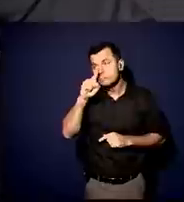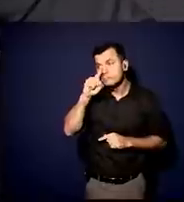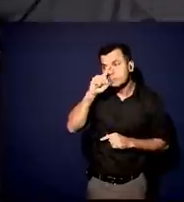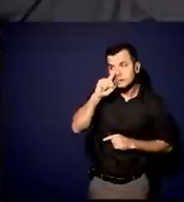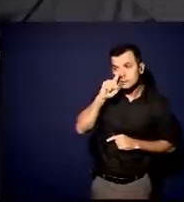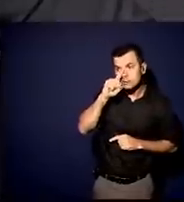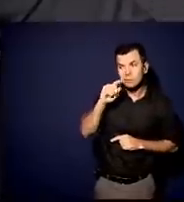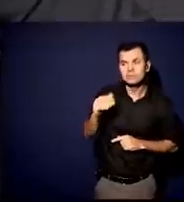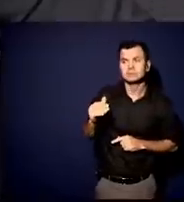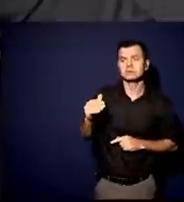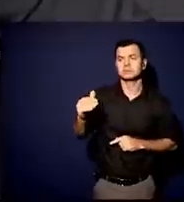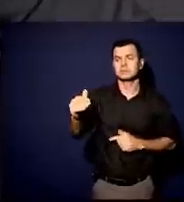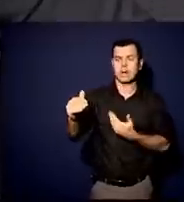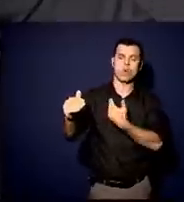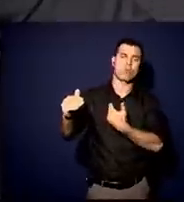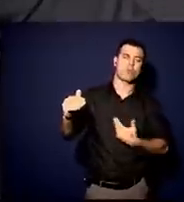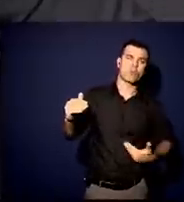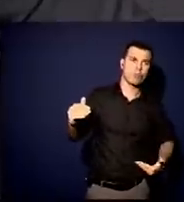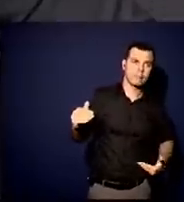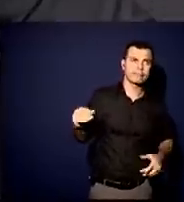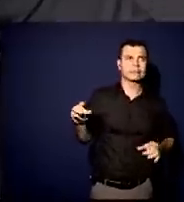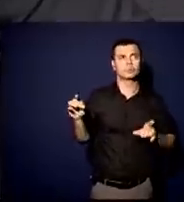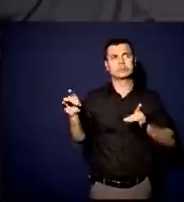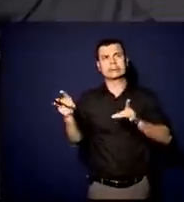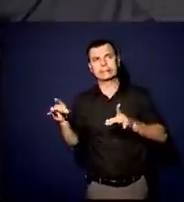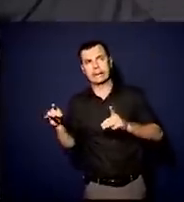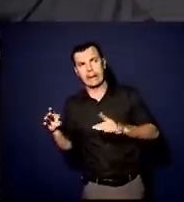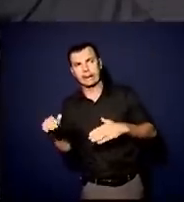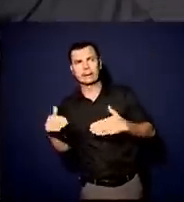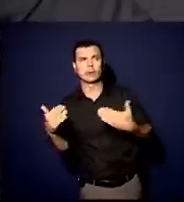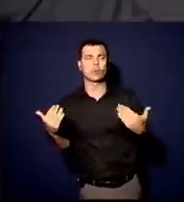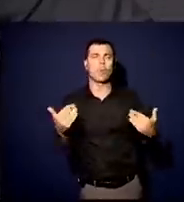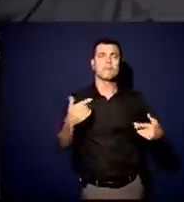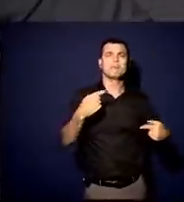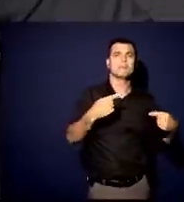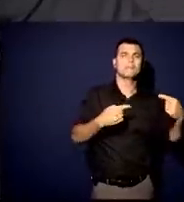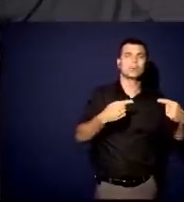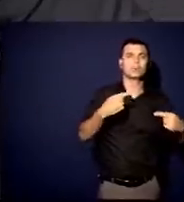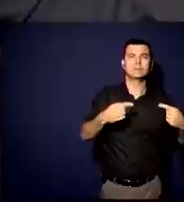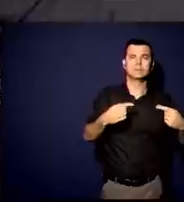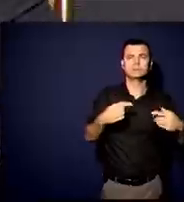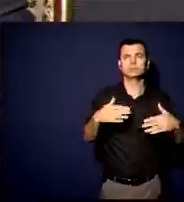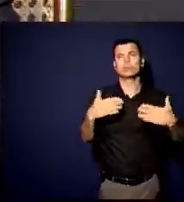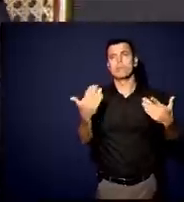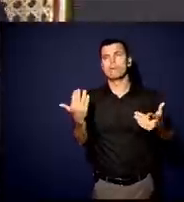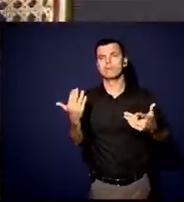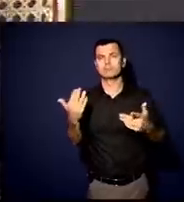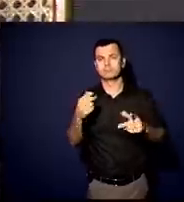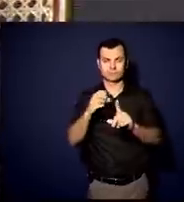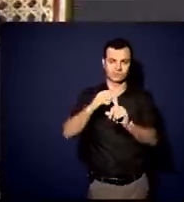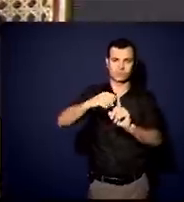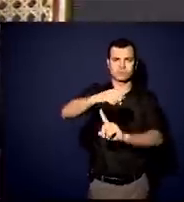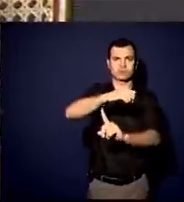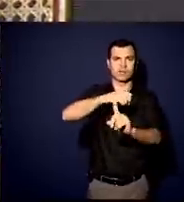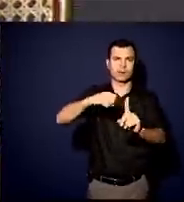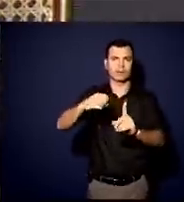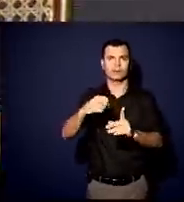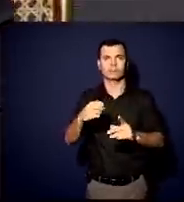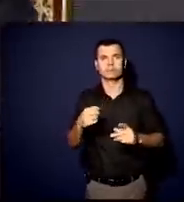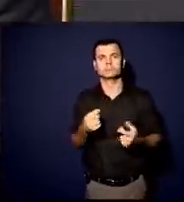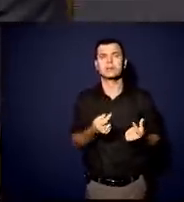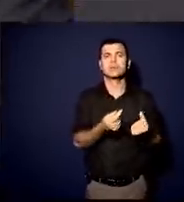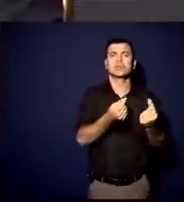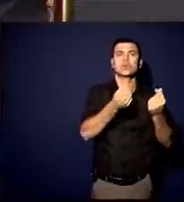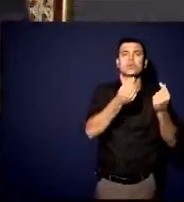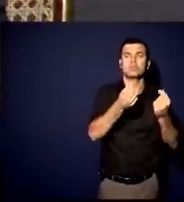vai fazer um governo técnico ou um governo político, não são alternativas. É, você, é economia ou